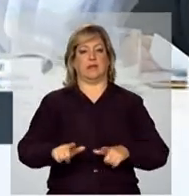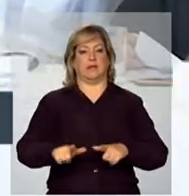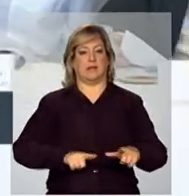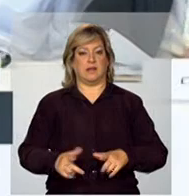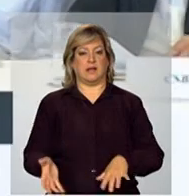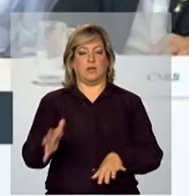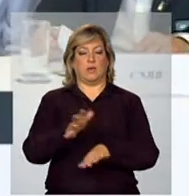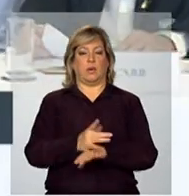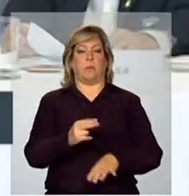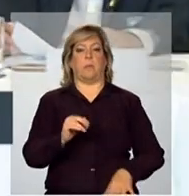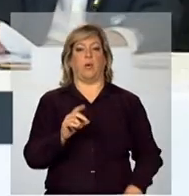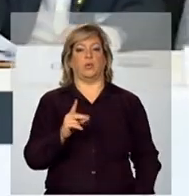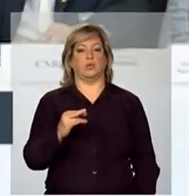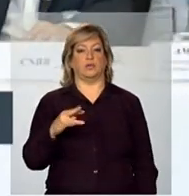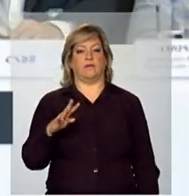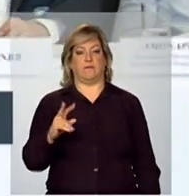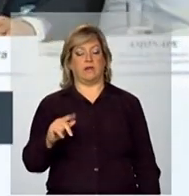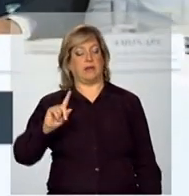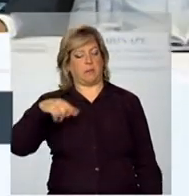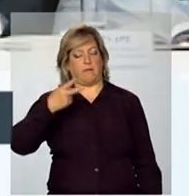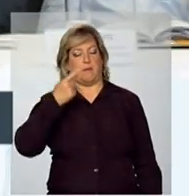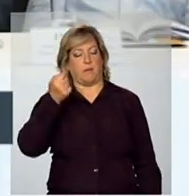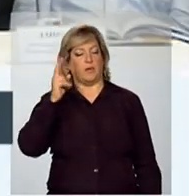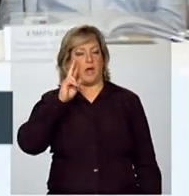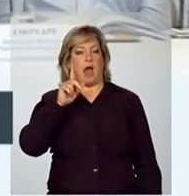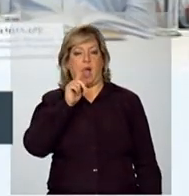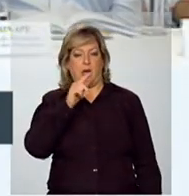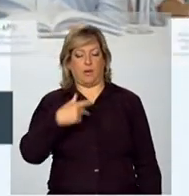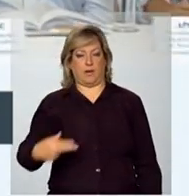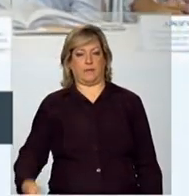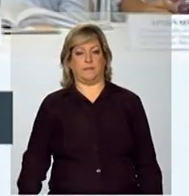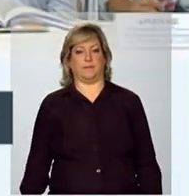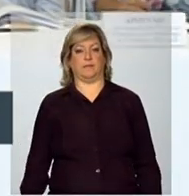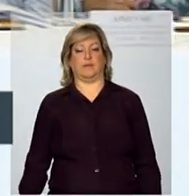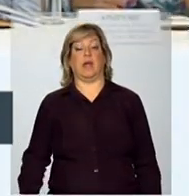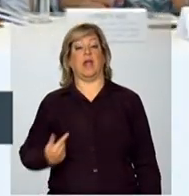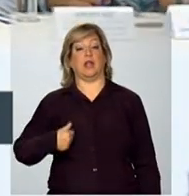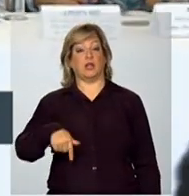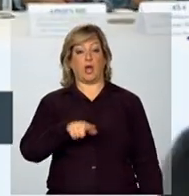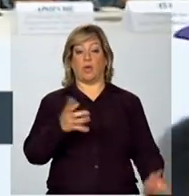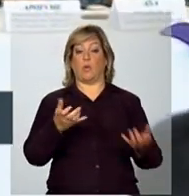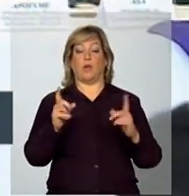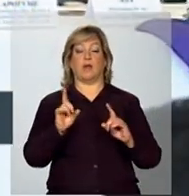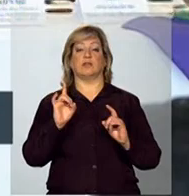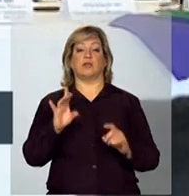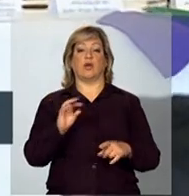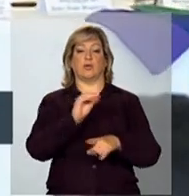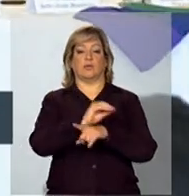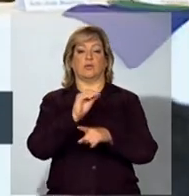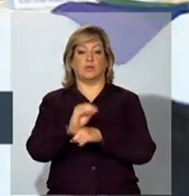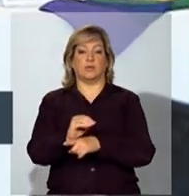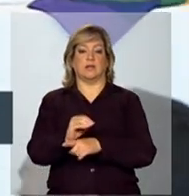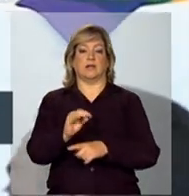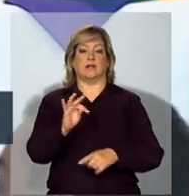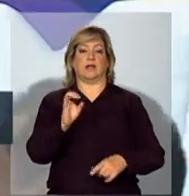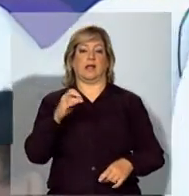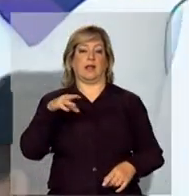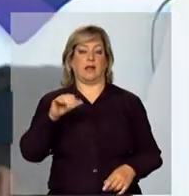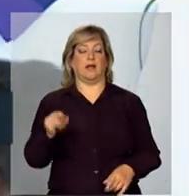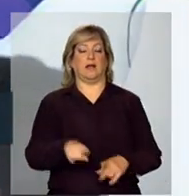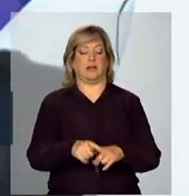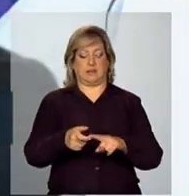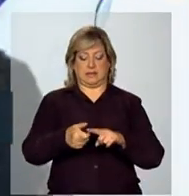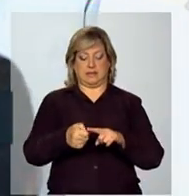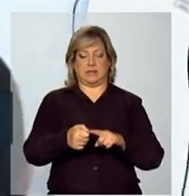inclusão produtiva. Depois eu falo um pouco de água. Então, vocês sabem que a gente não quer só levar assistência técnica, semente e fomento, que é um